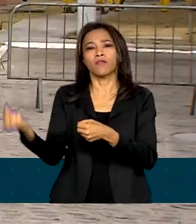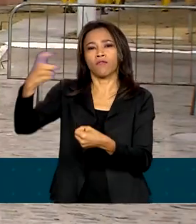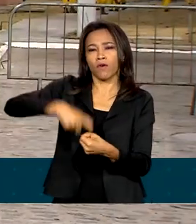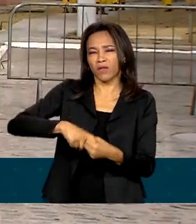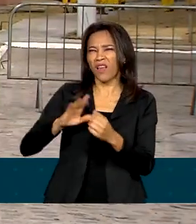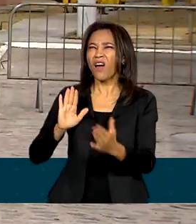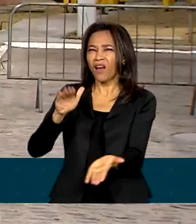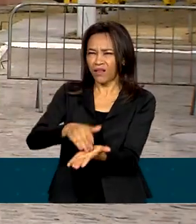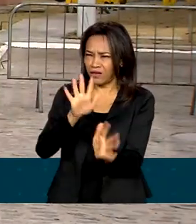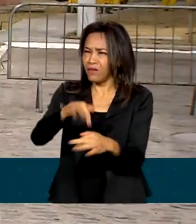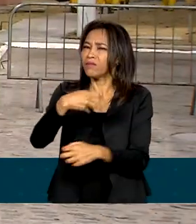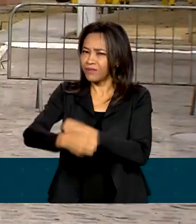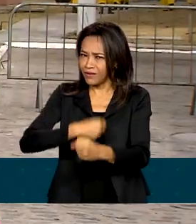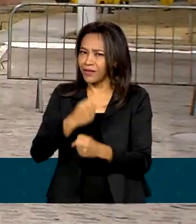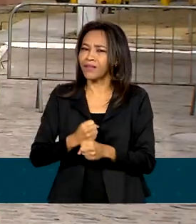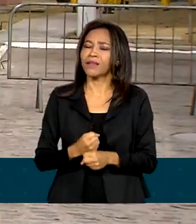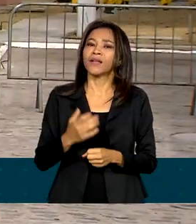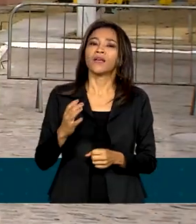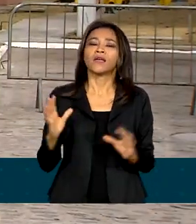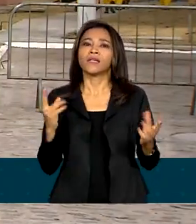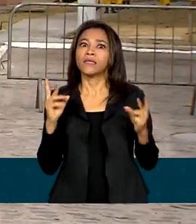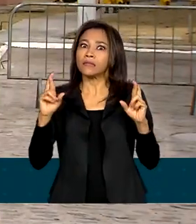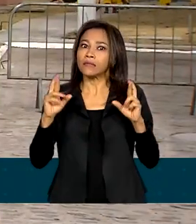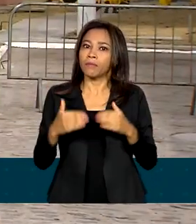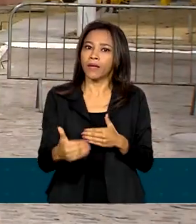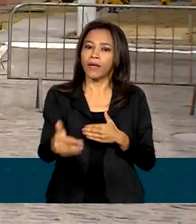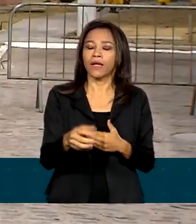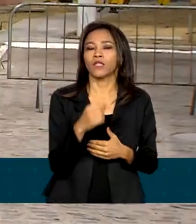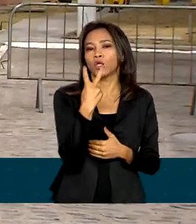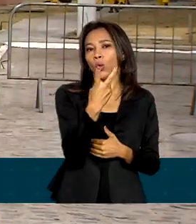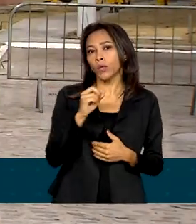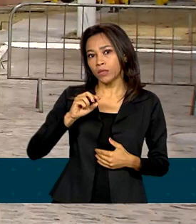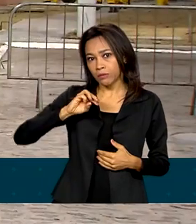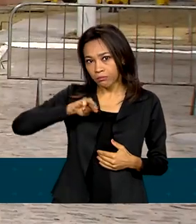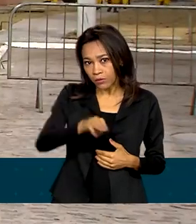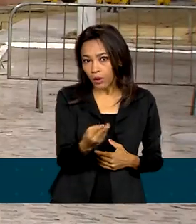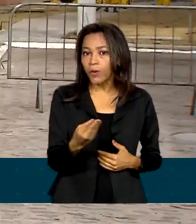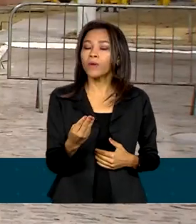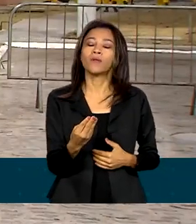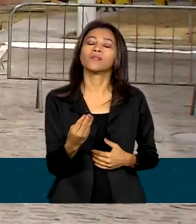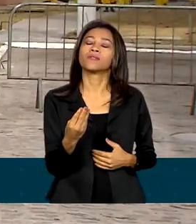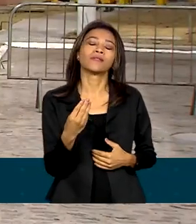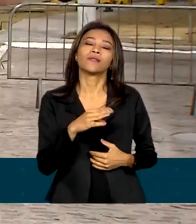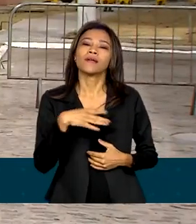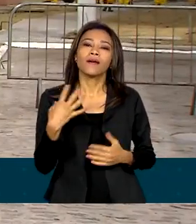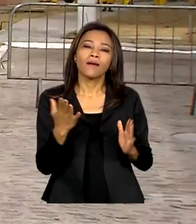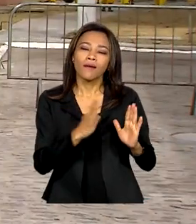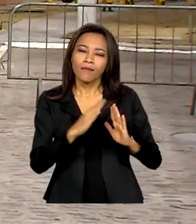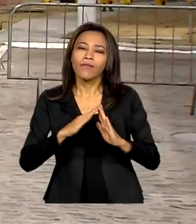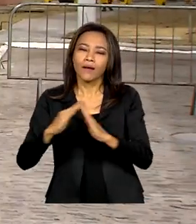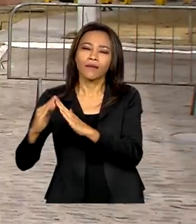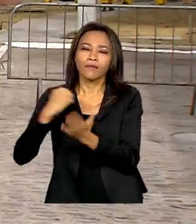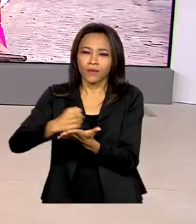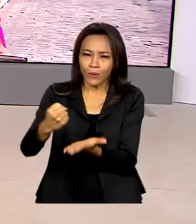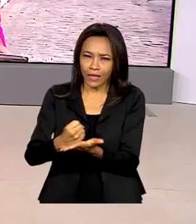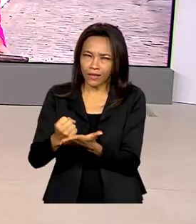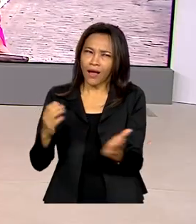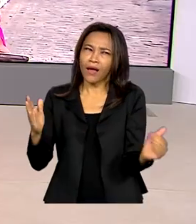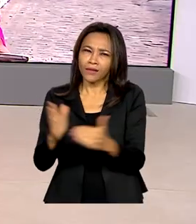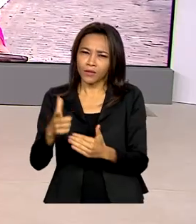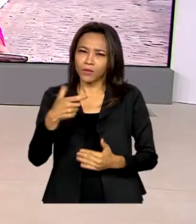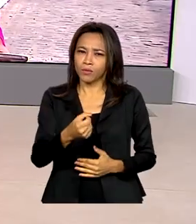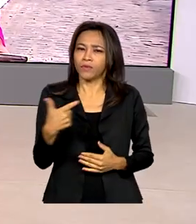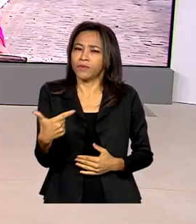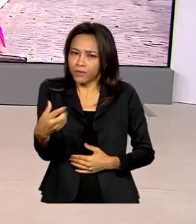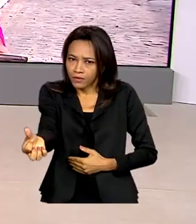e a expectativa é que 2 milhões de unidades sejam contratadas até 2026. É isso, Vanessa. Devolvo para você.